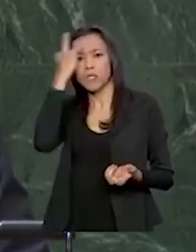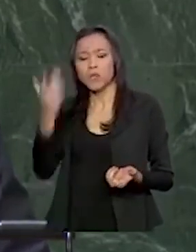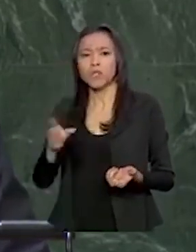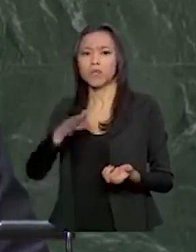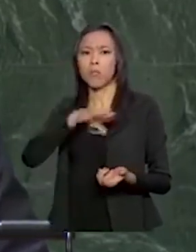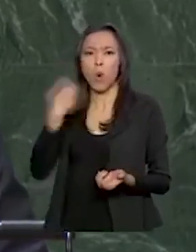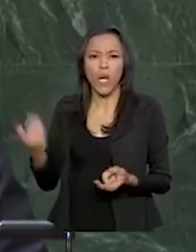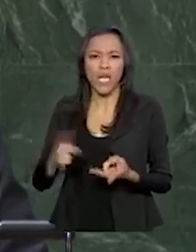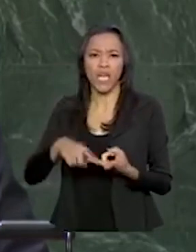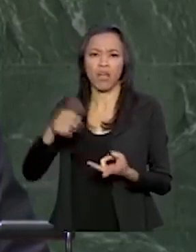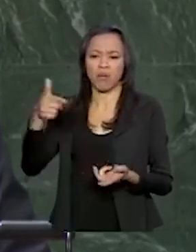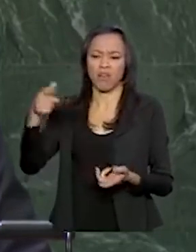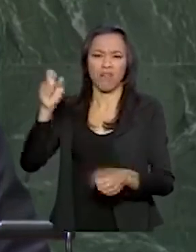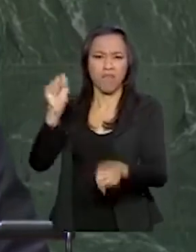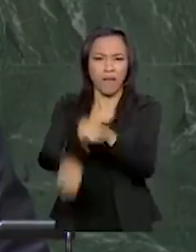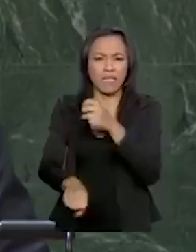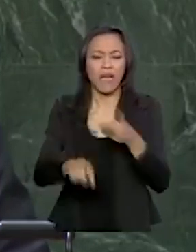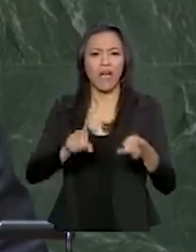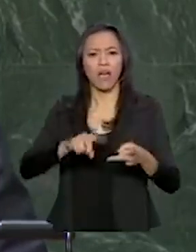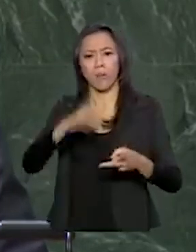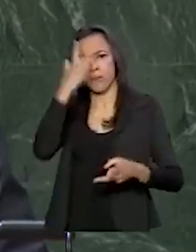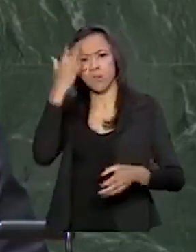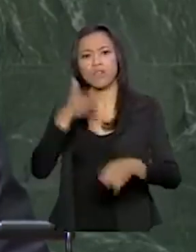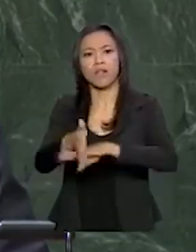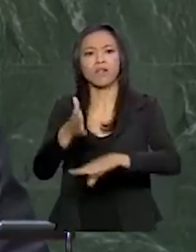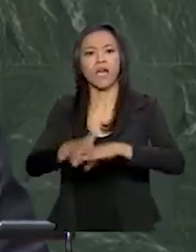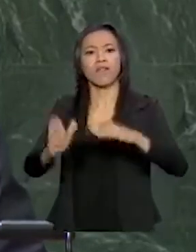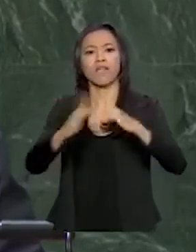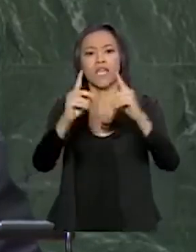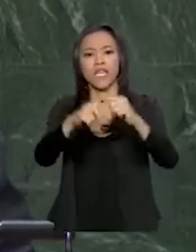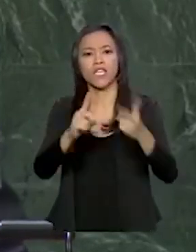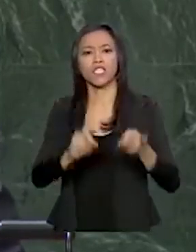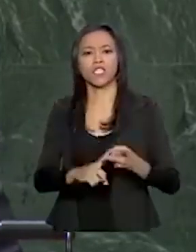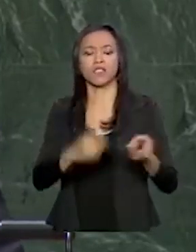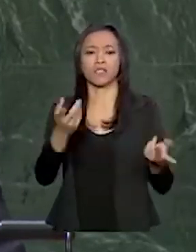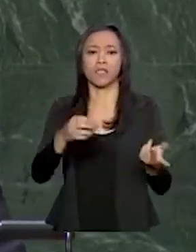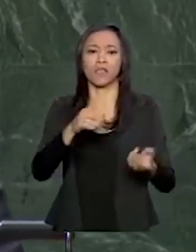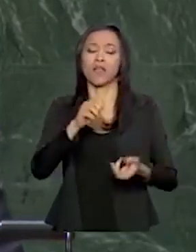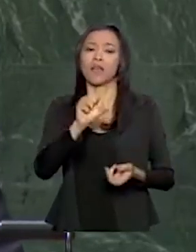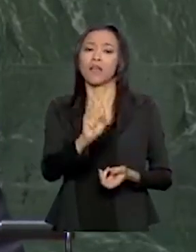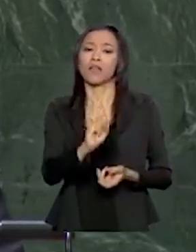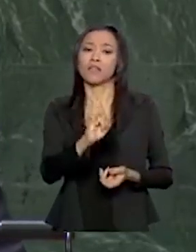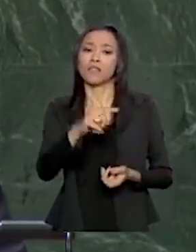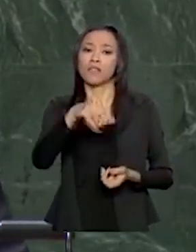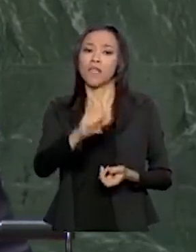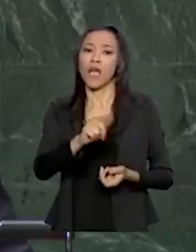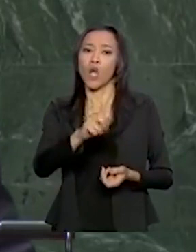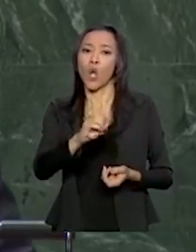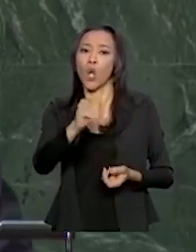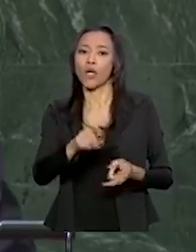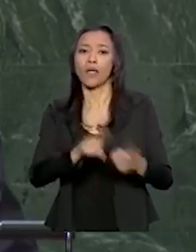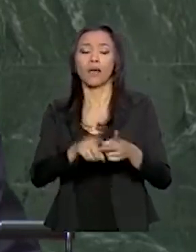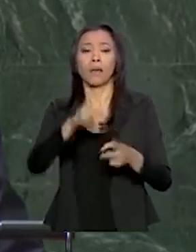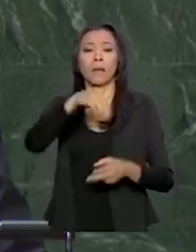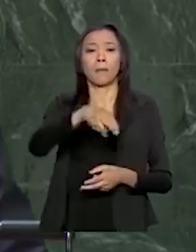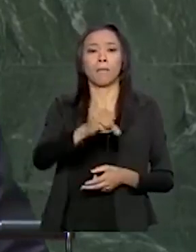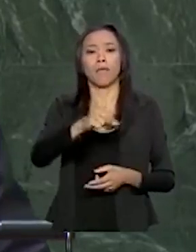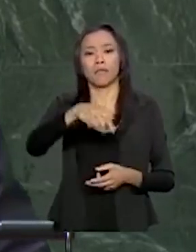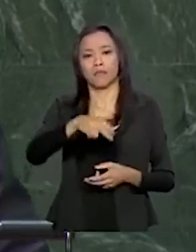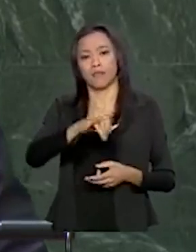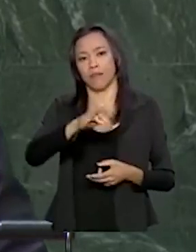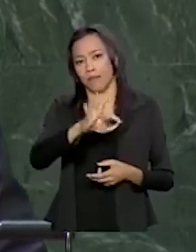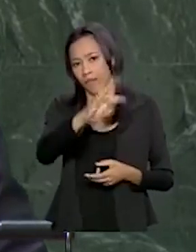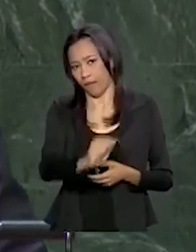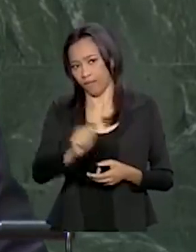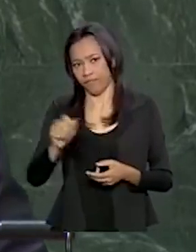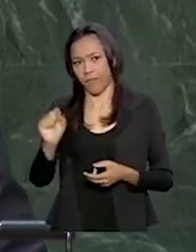congregados em igrejas, sinagogas e mesquitas. O Brasil condena energicamente